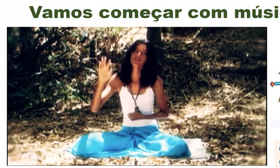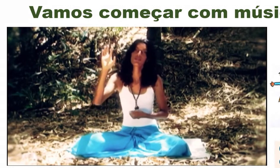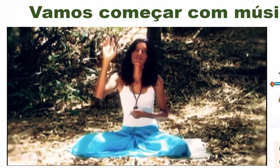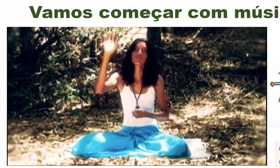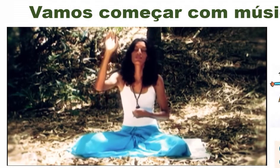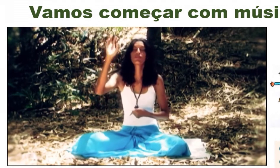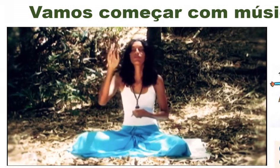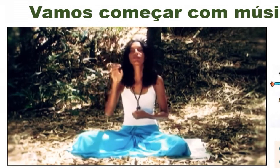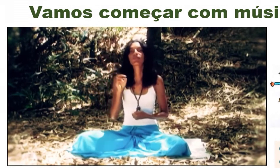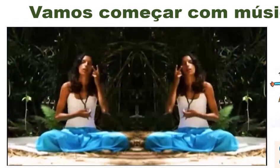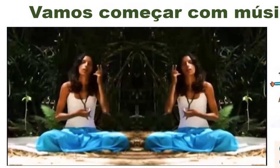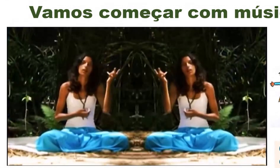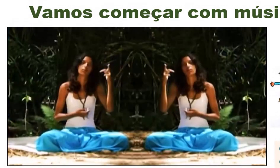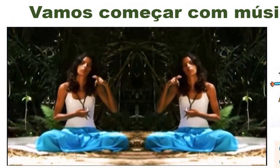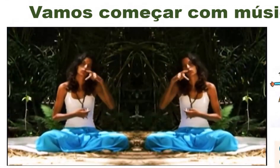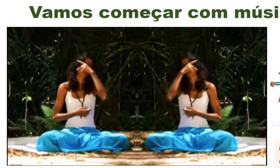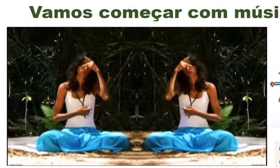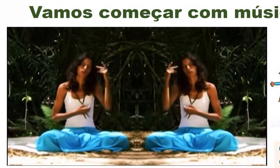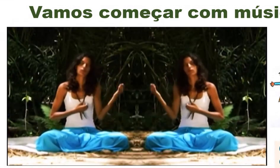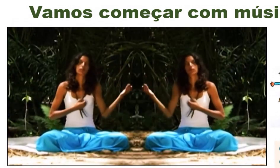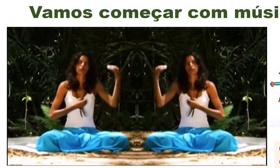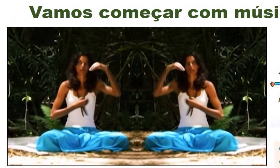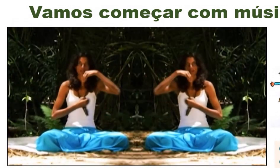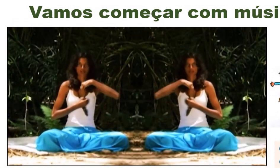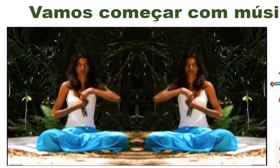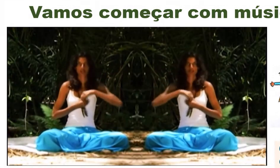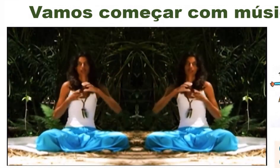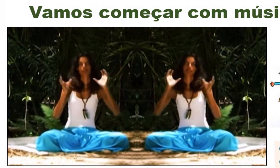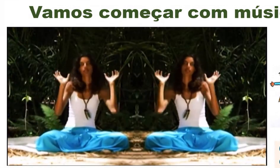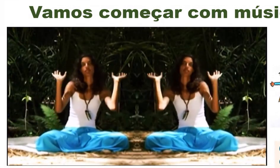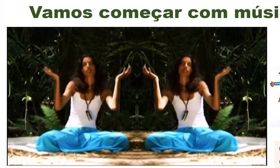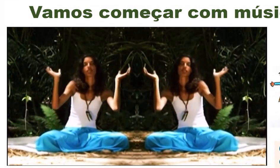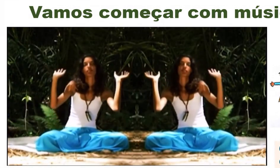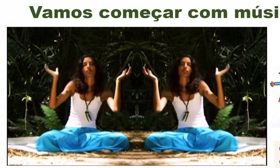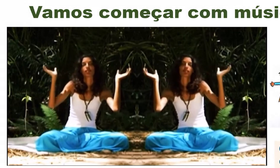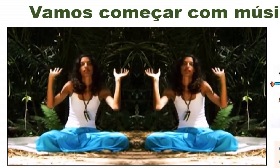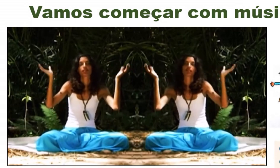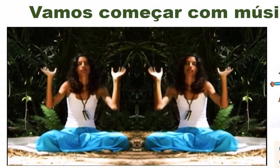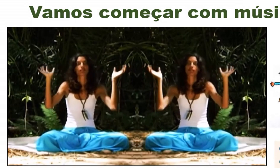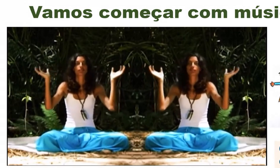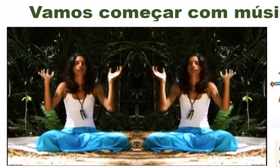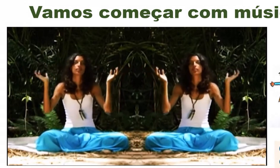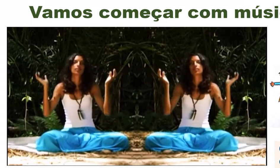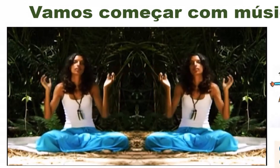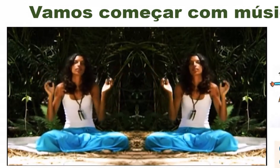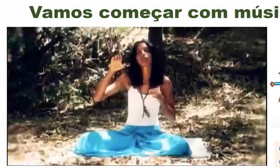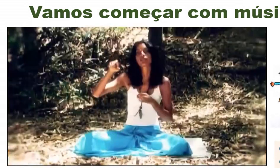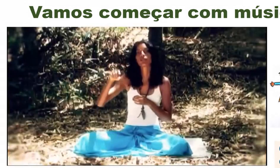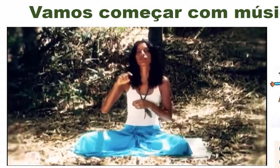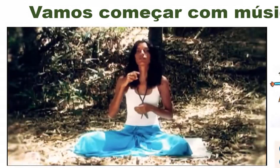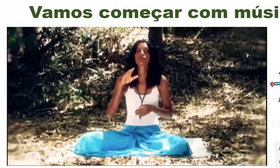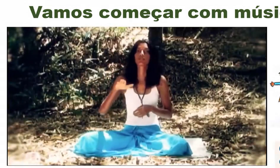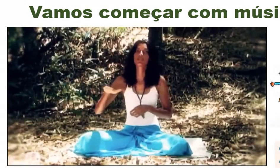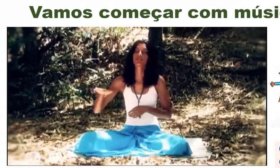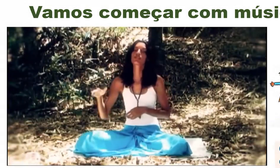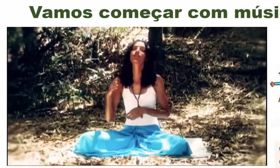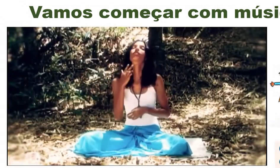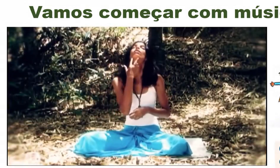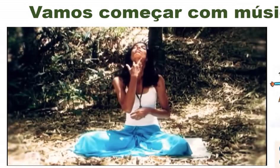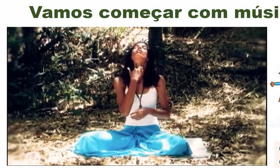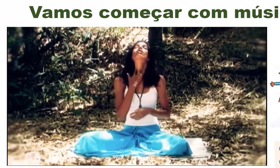É ver o outro em si e celebrar Sendo